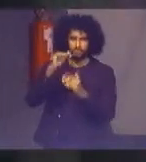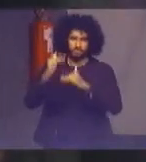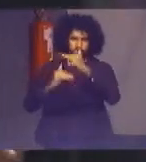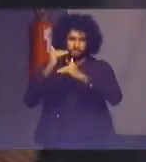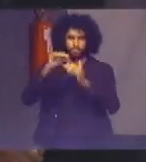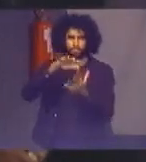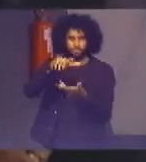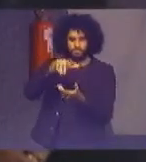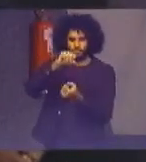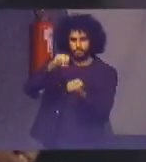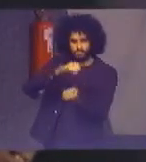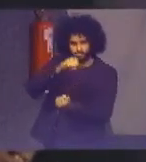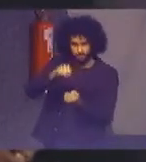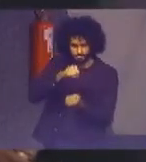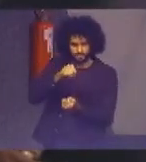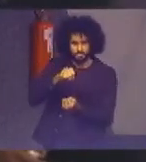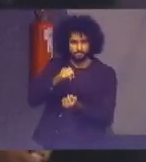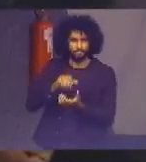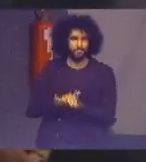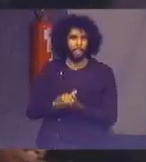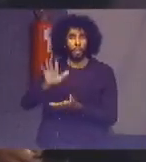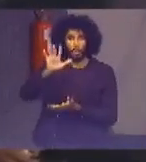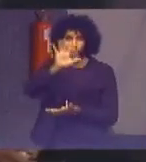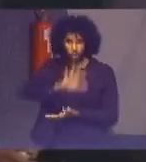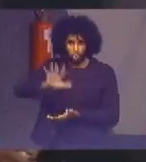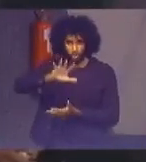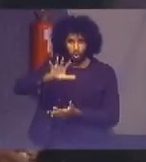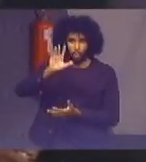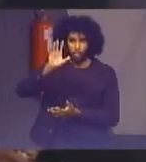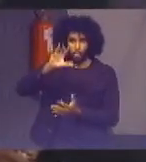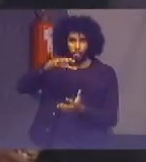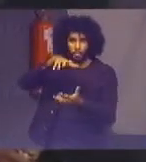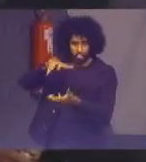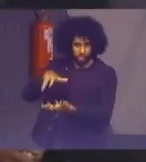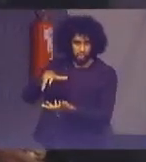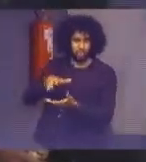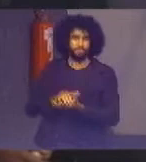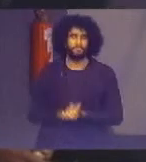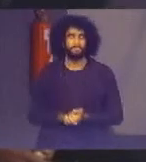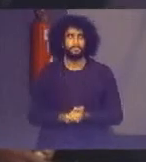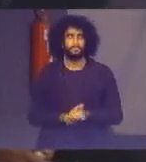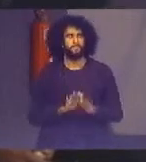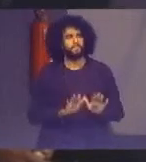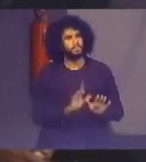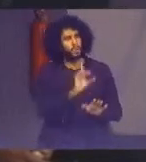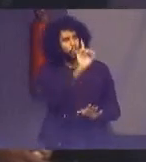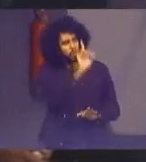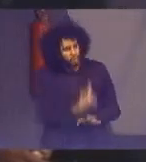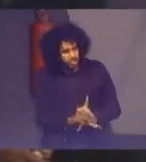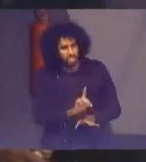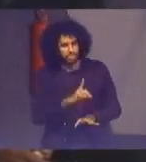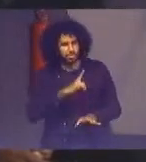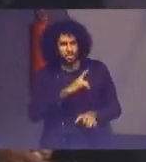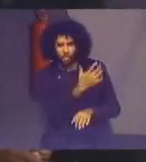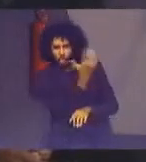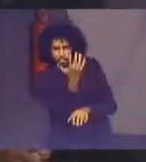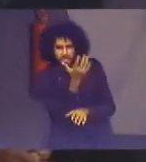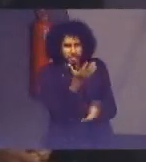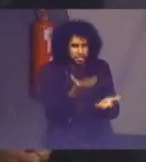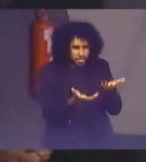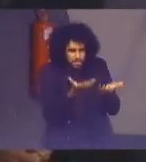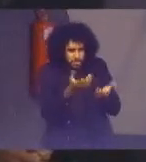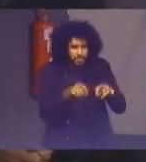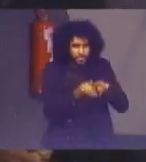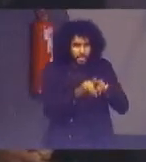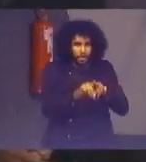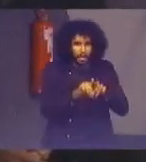sustentável em todo o planeta. O direito ao meio ambiente ecologicamente equilibrado, bem de uso comum